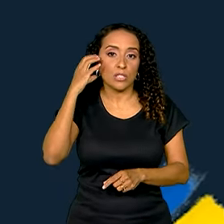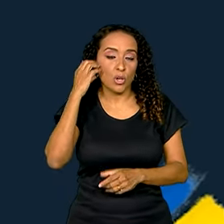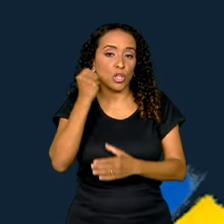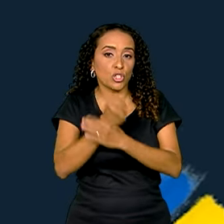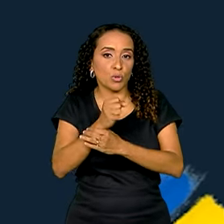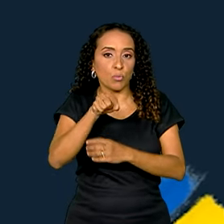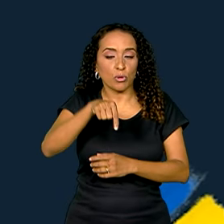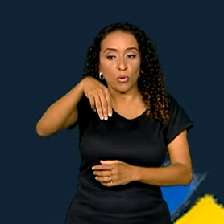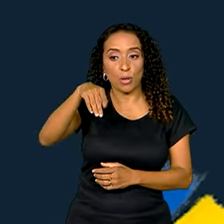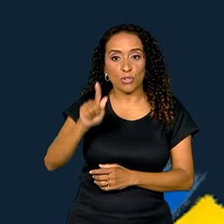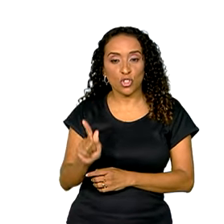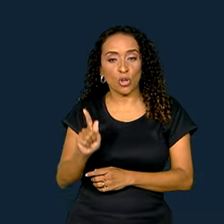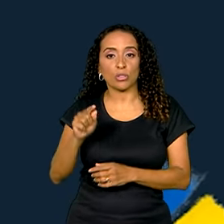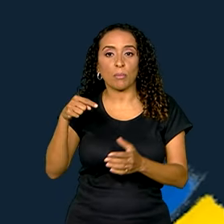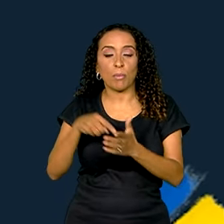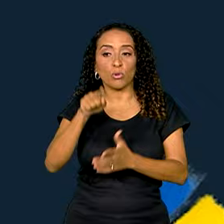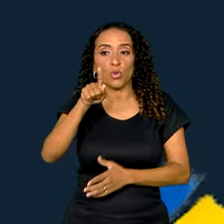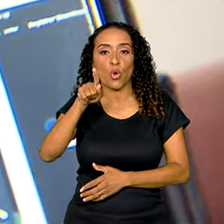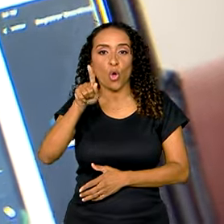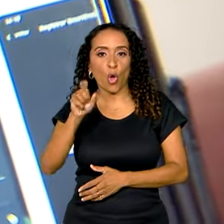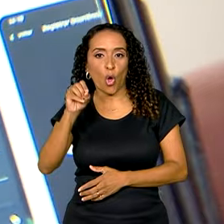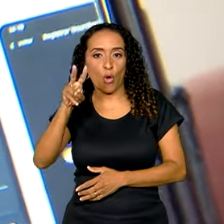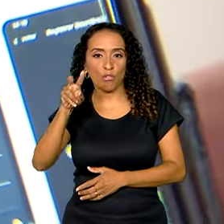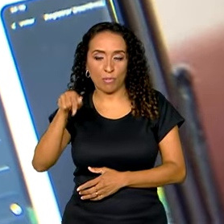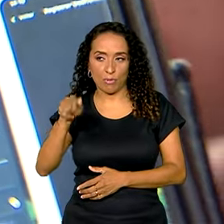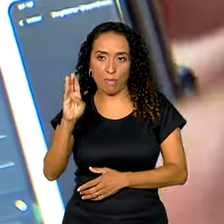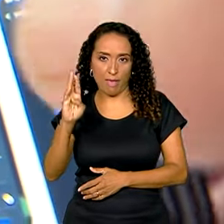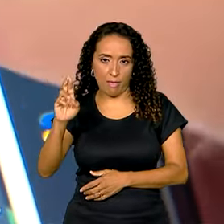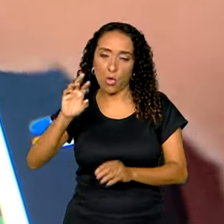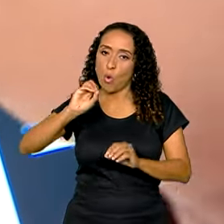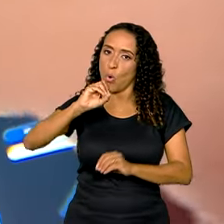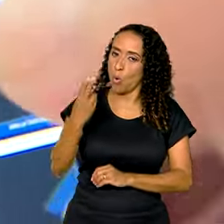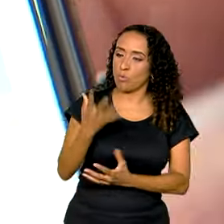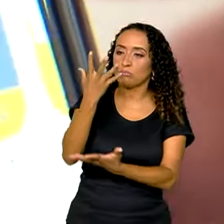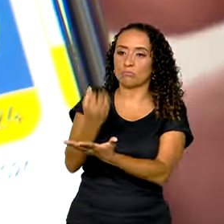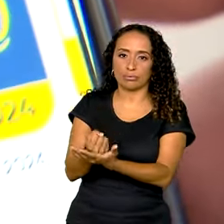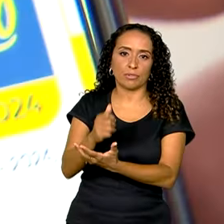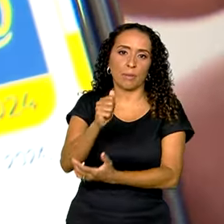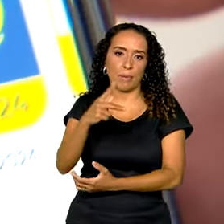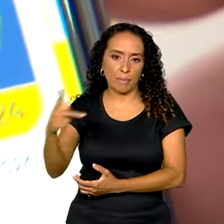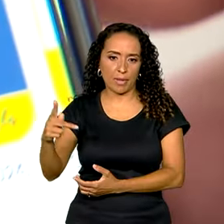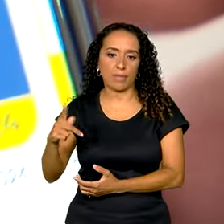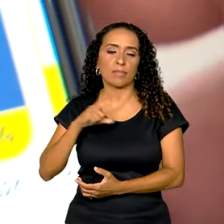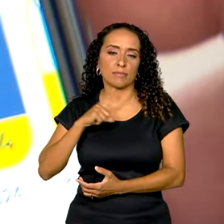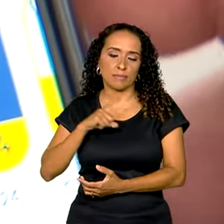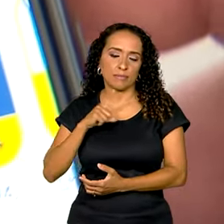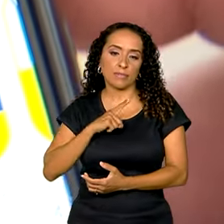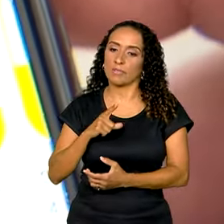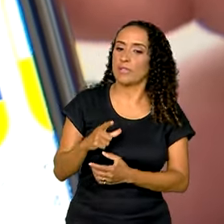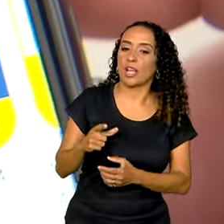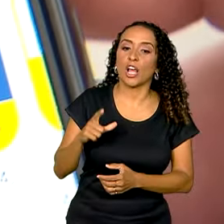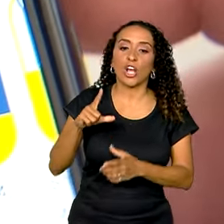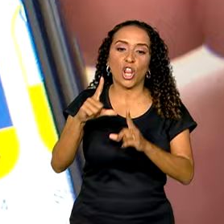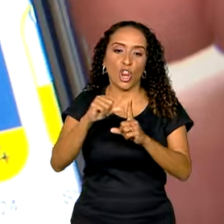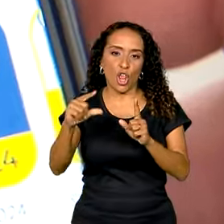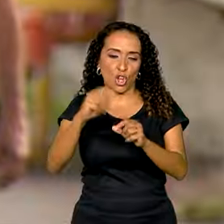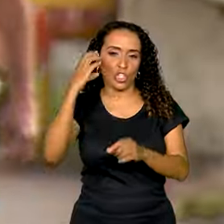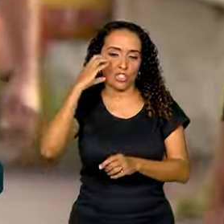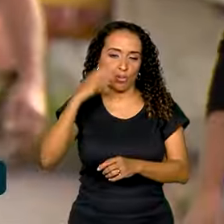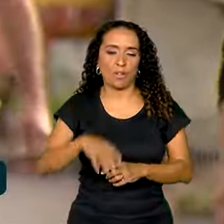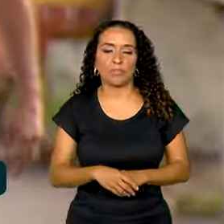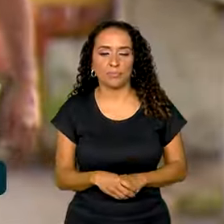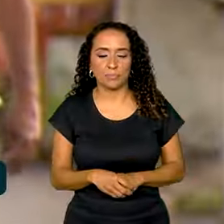.mj.gov.br ou aplicativo, disponível na Play Store, Android e na Apple Store.